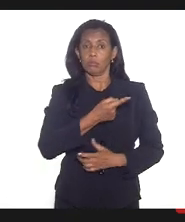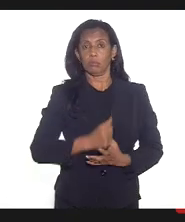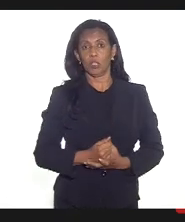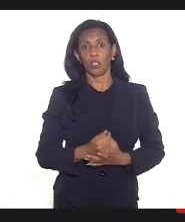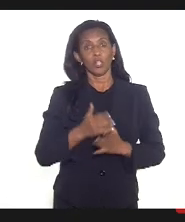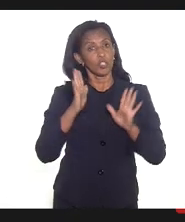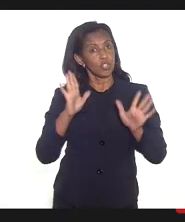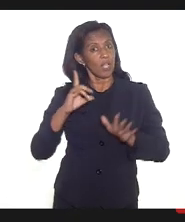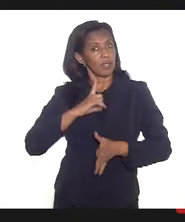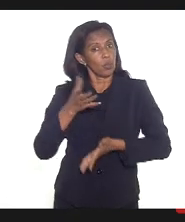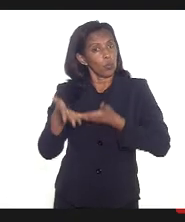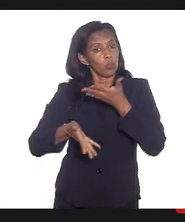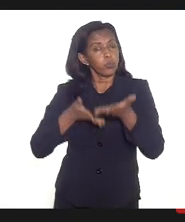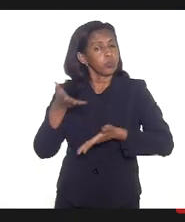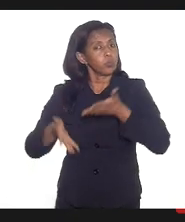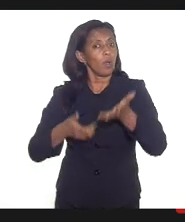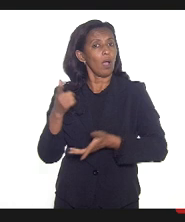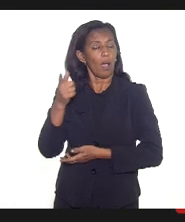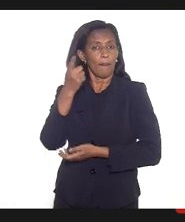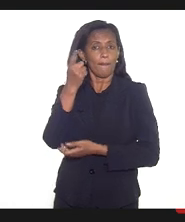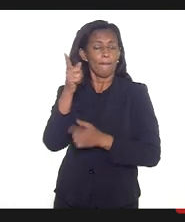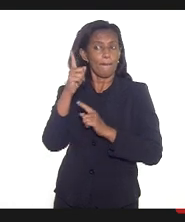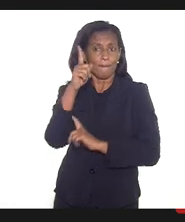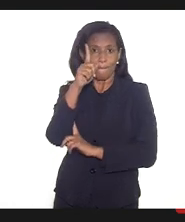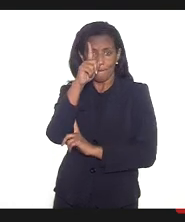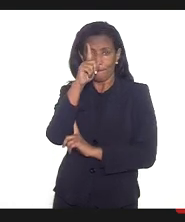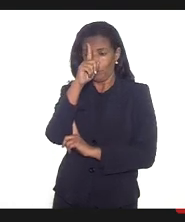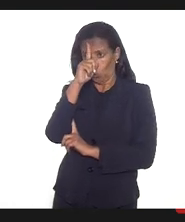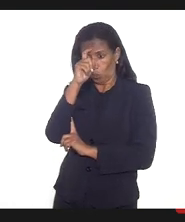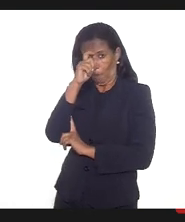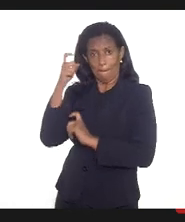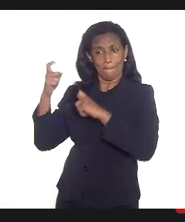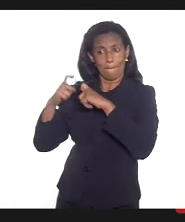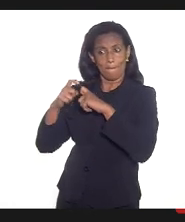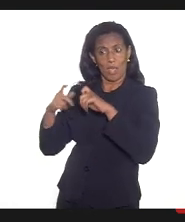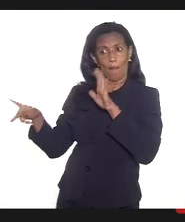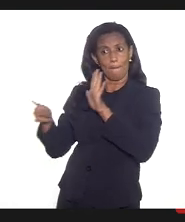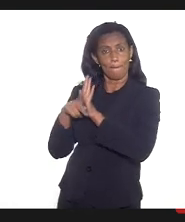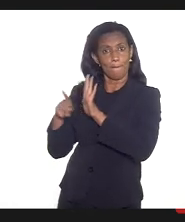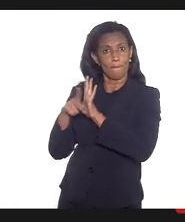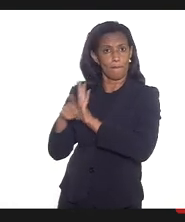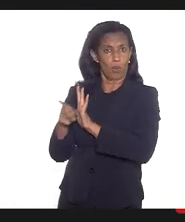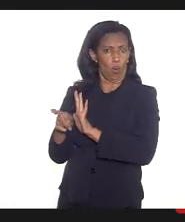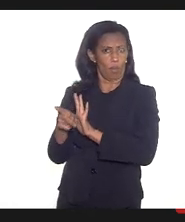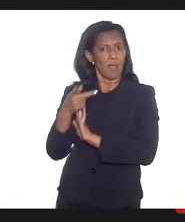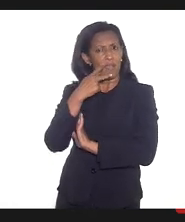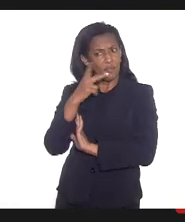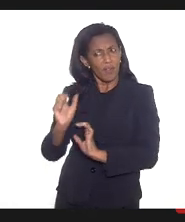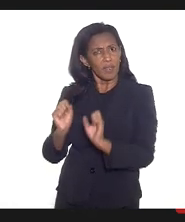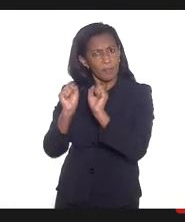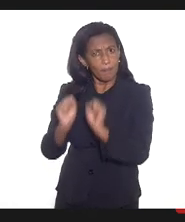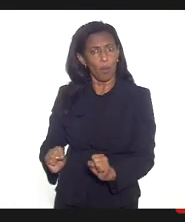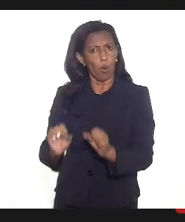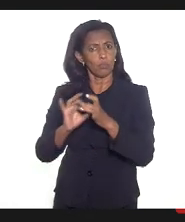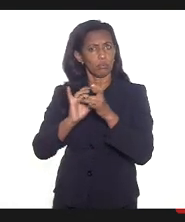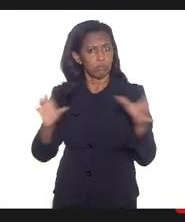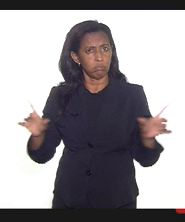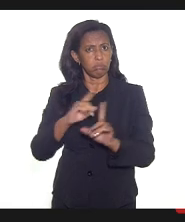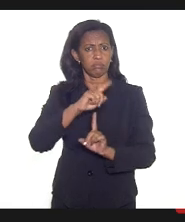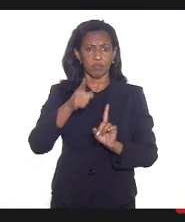orientação médica geral, a febrásico diz que pode ser tomada, as evidências científicas dizem que pode ser tomada,